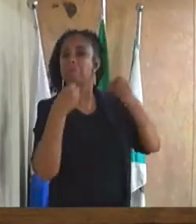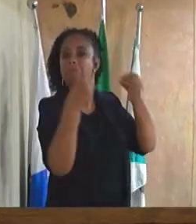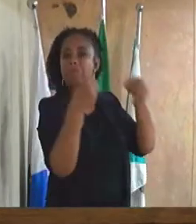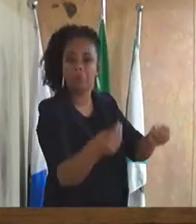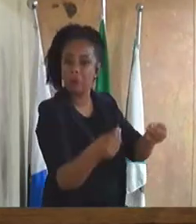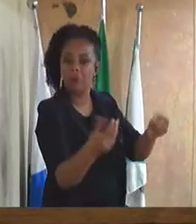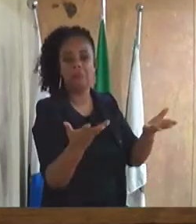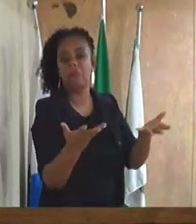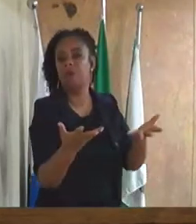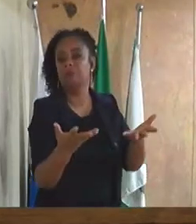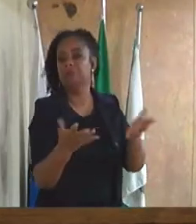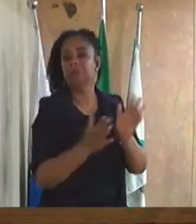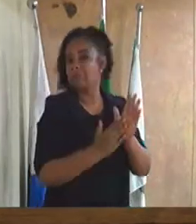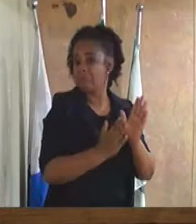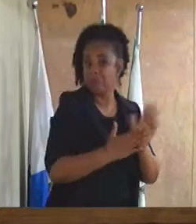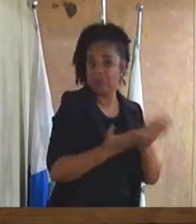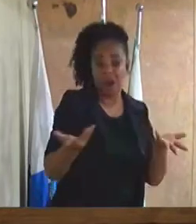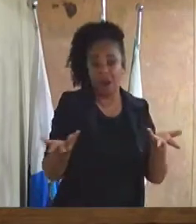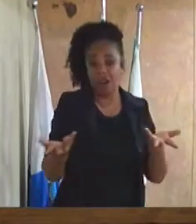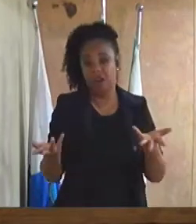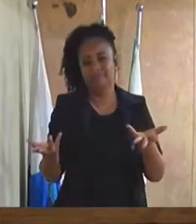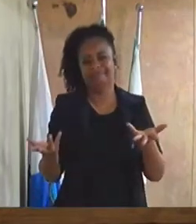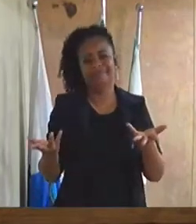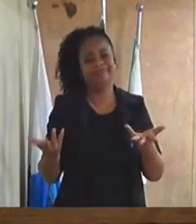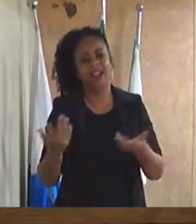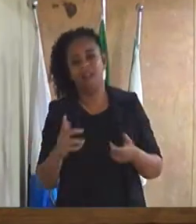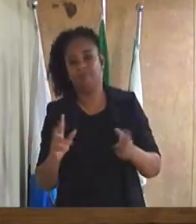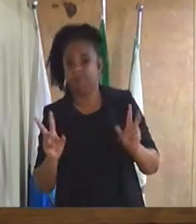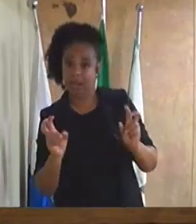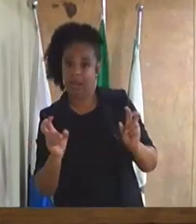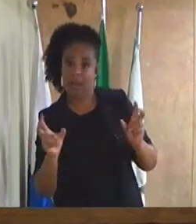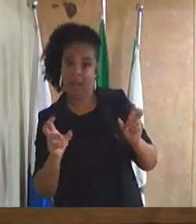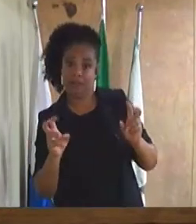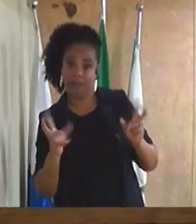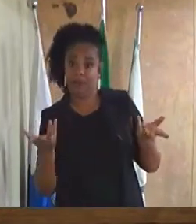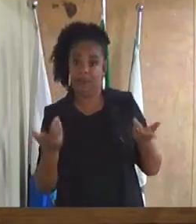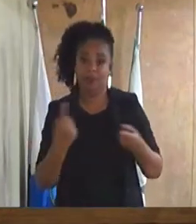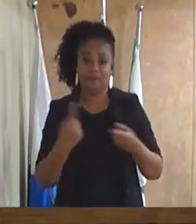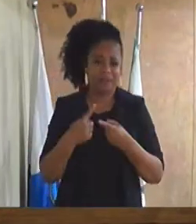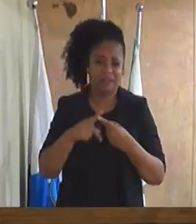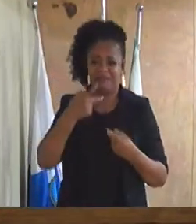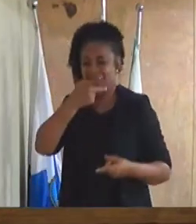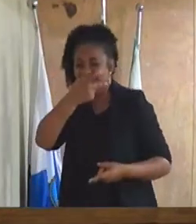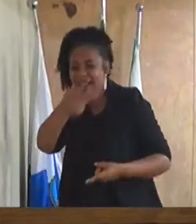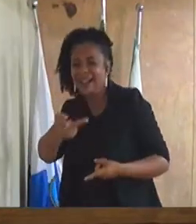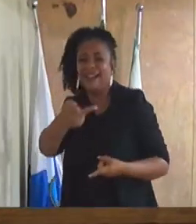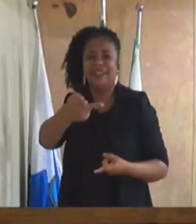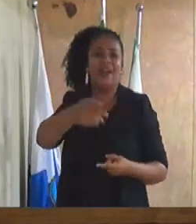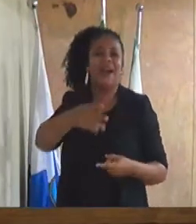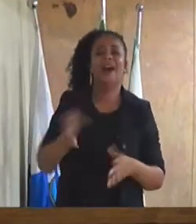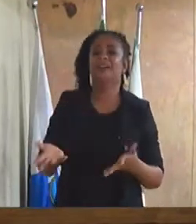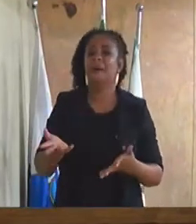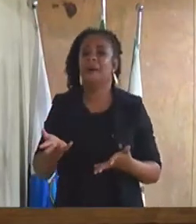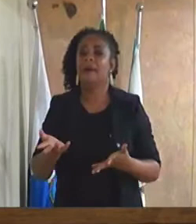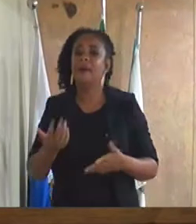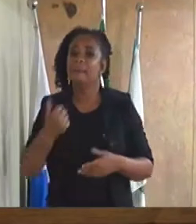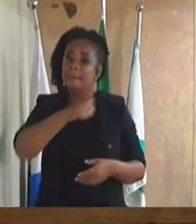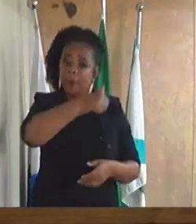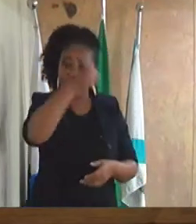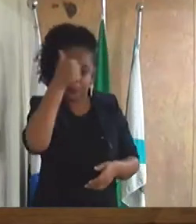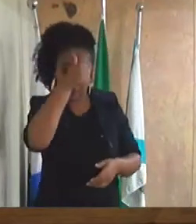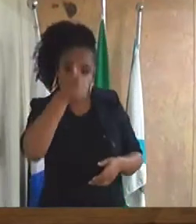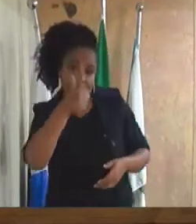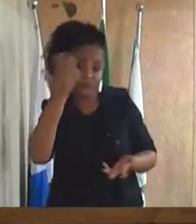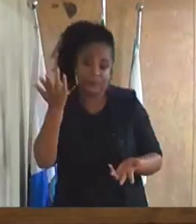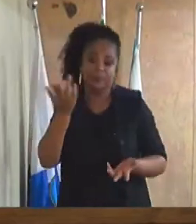Homenageado, não. Homenageado, entre aspas. Falaram muito nas pessoas, nos médicos, enfermeiros, naqueles que estavam na